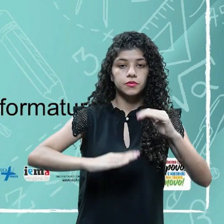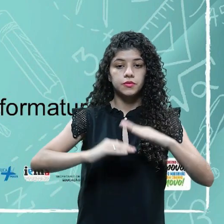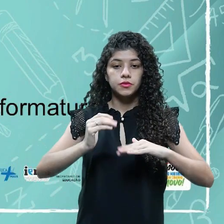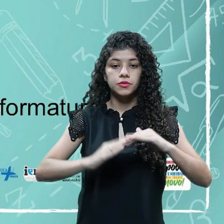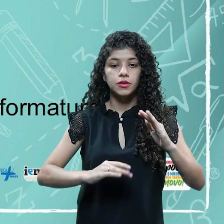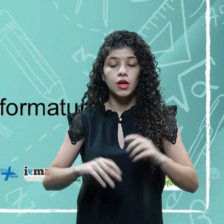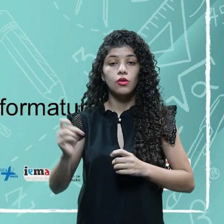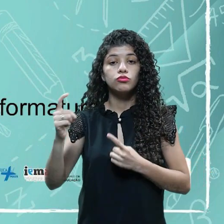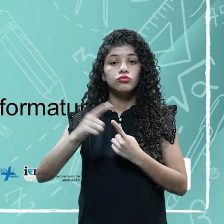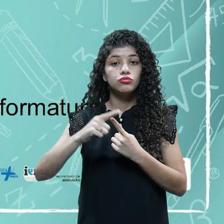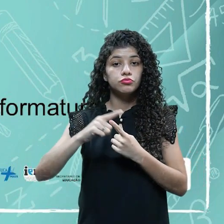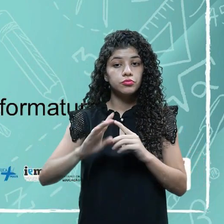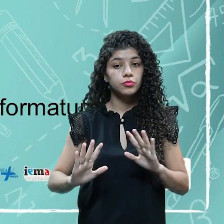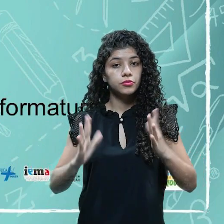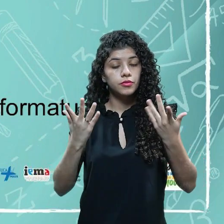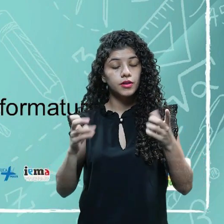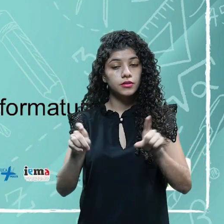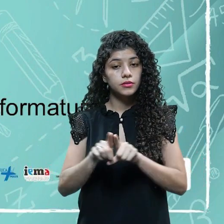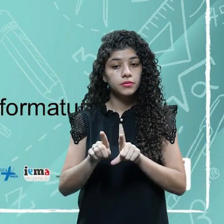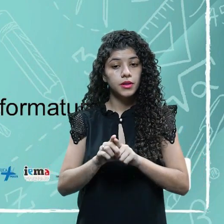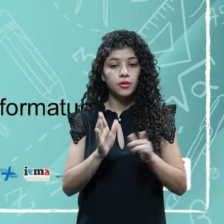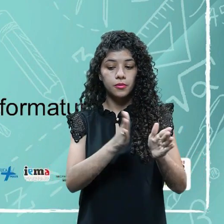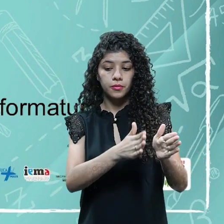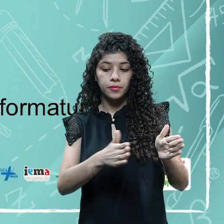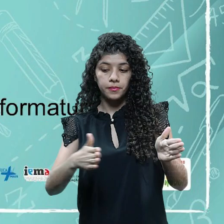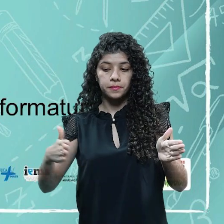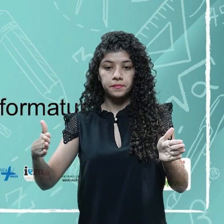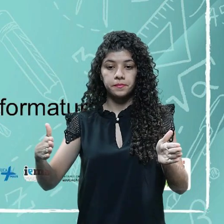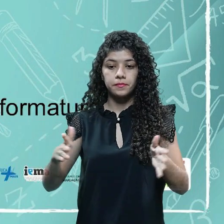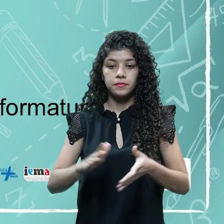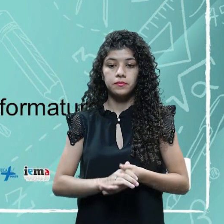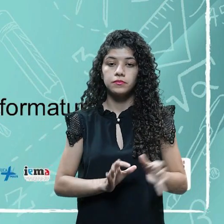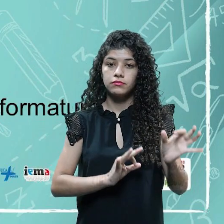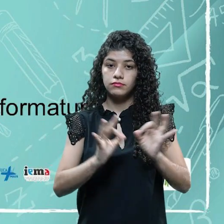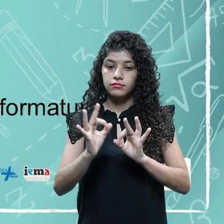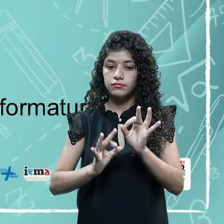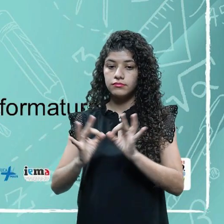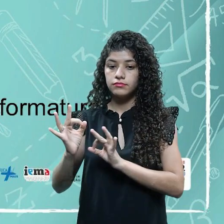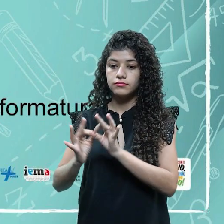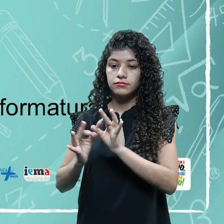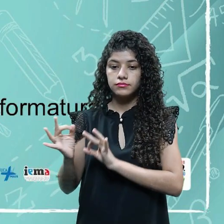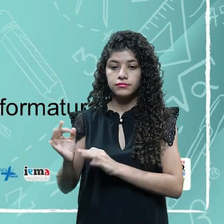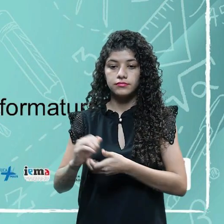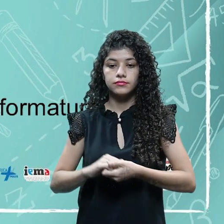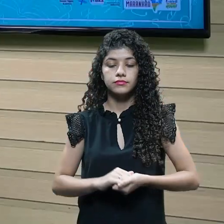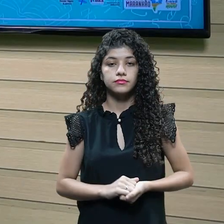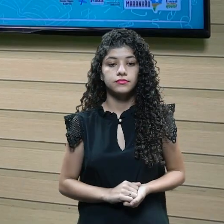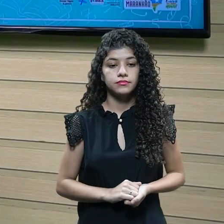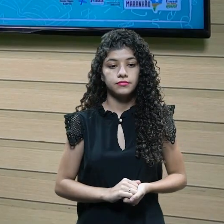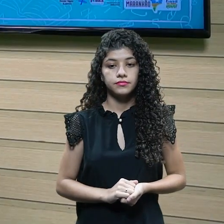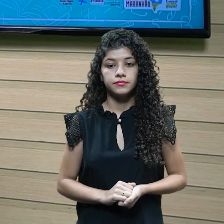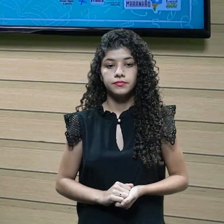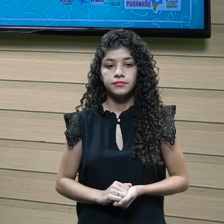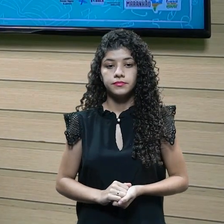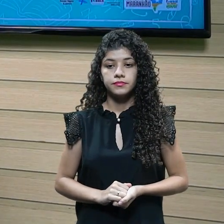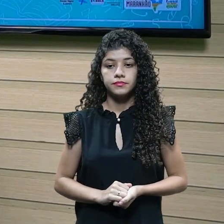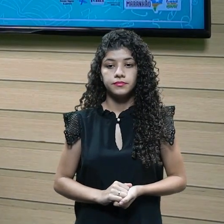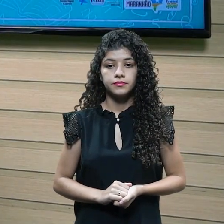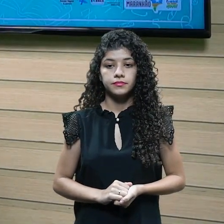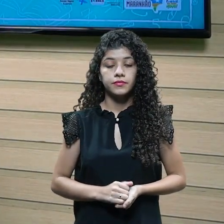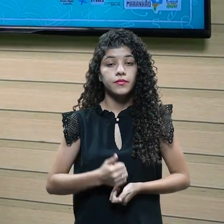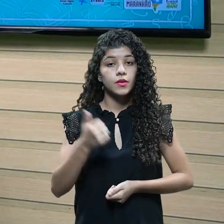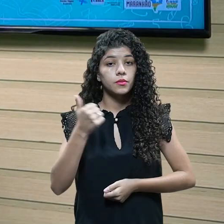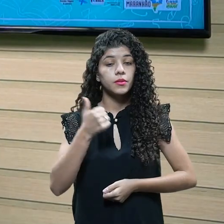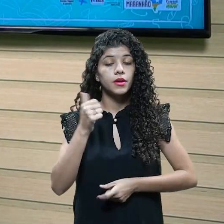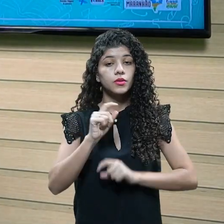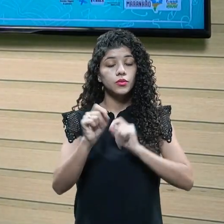tipos de cerimonial e o passo a passo e o roteiro ideal para a comissão de formatura. Bom, primeiramente a gente vai